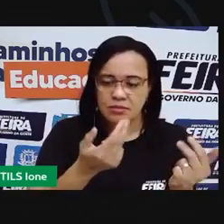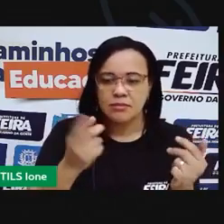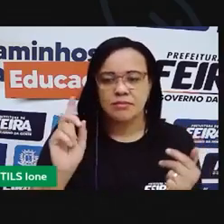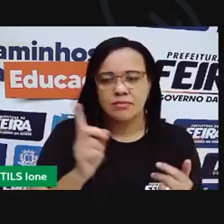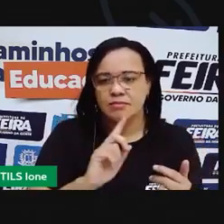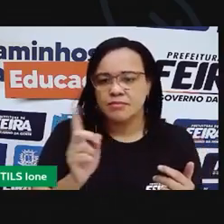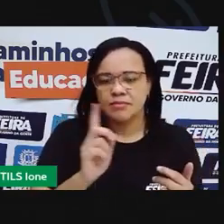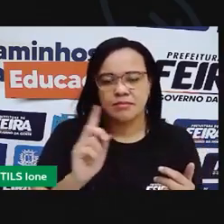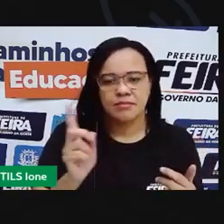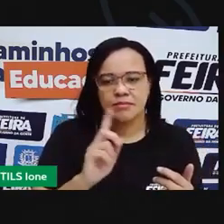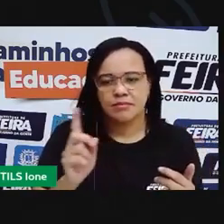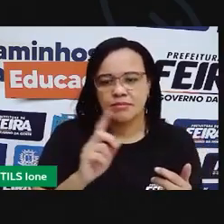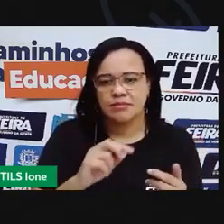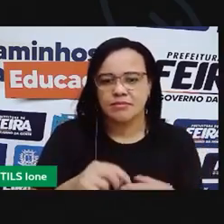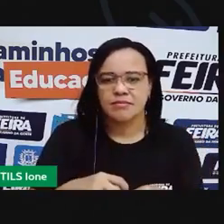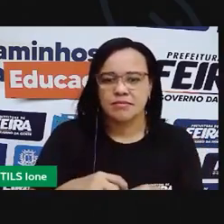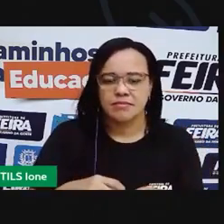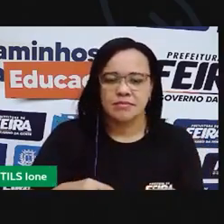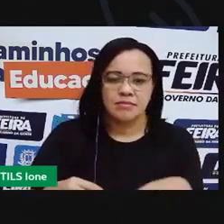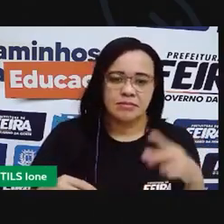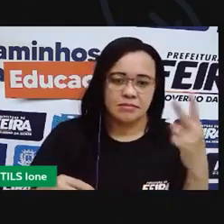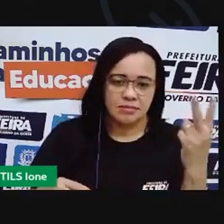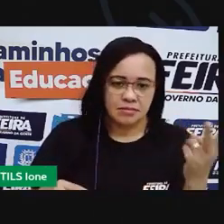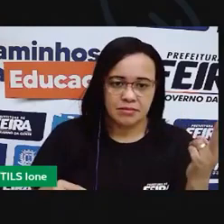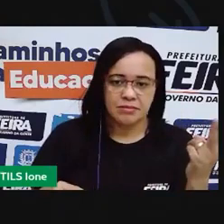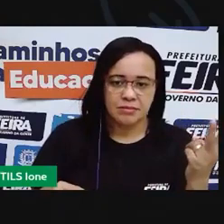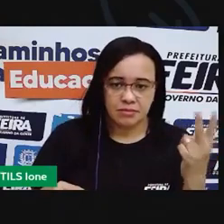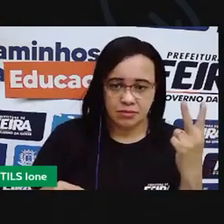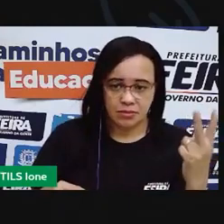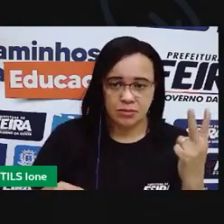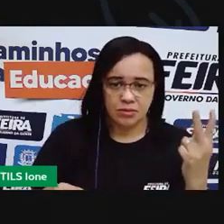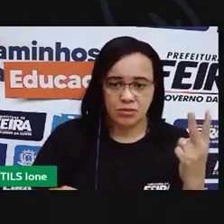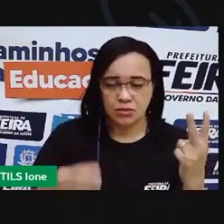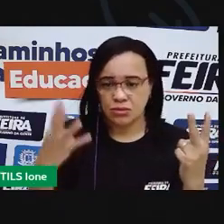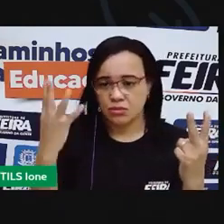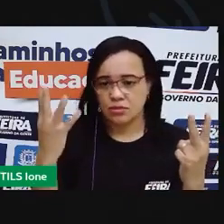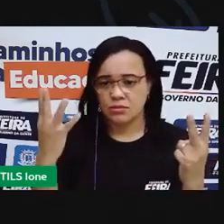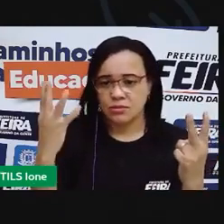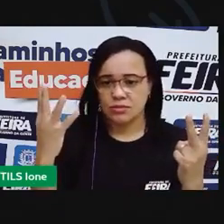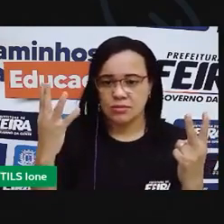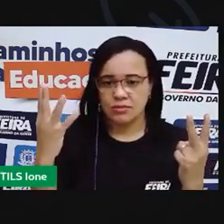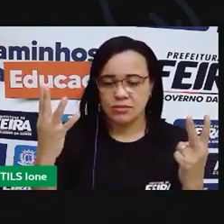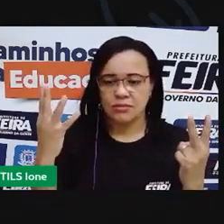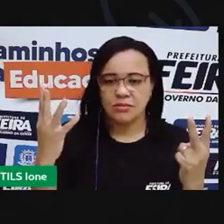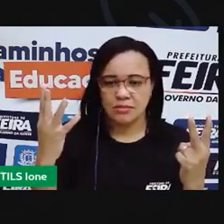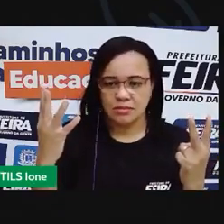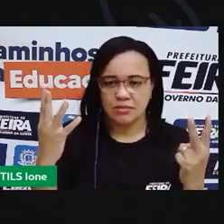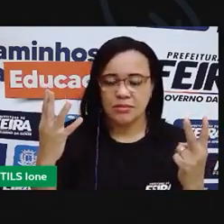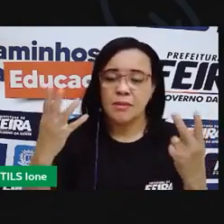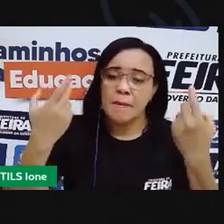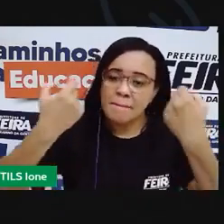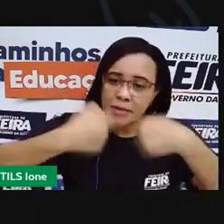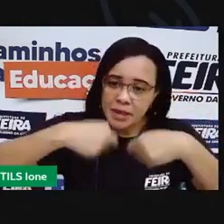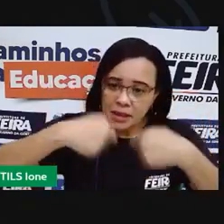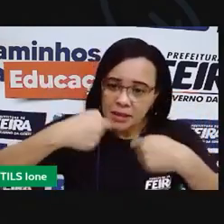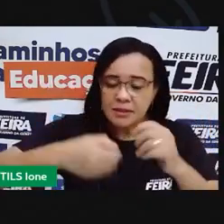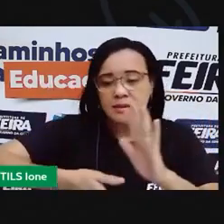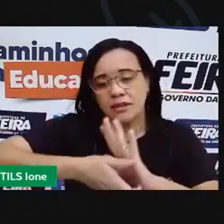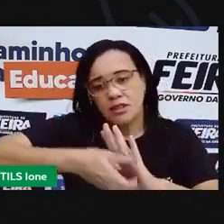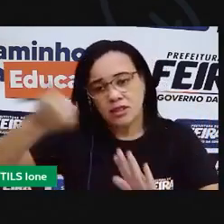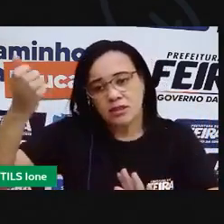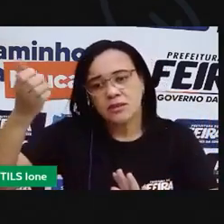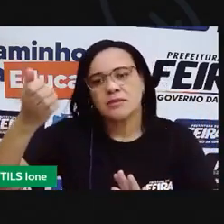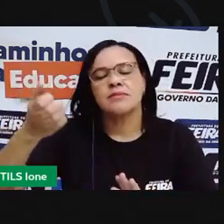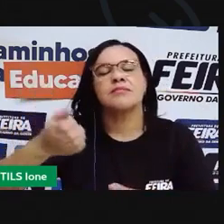não aqui eu tenho quatro e aqui eu tenho dois então significa que eu ainda tenho que tirar mais pouco